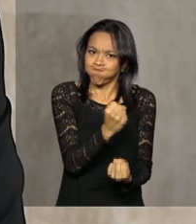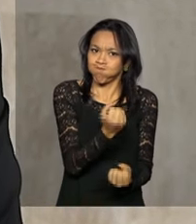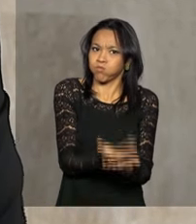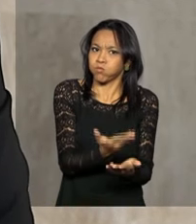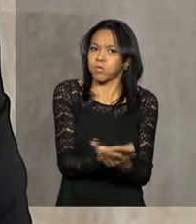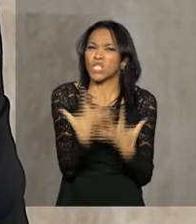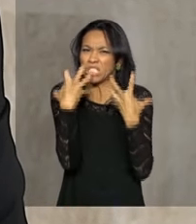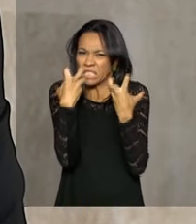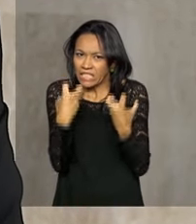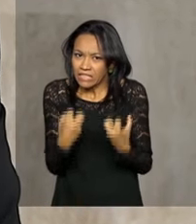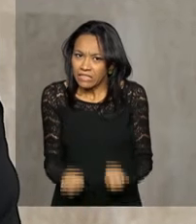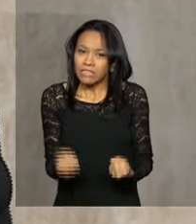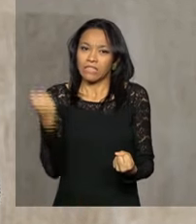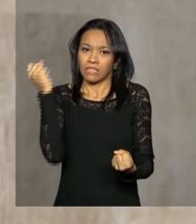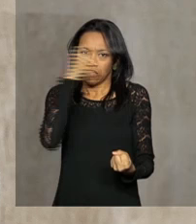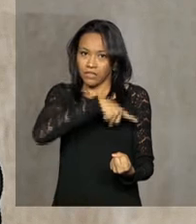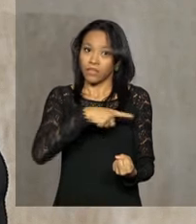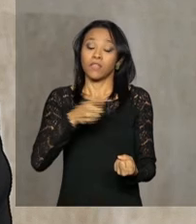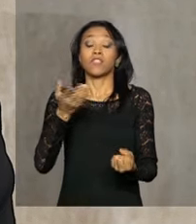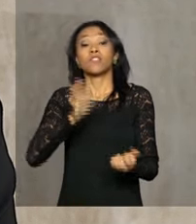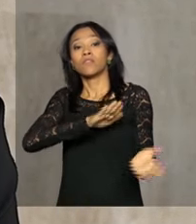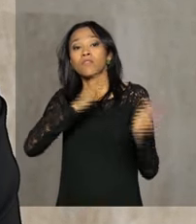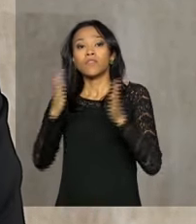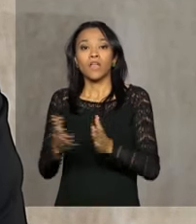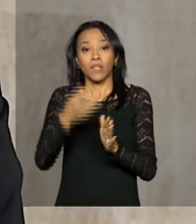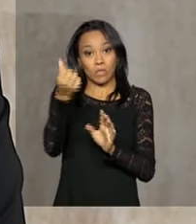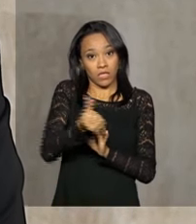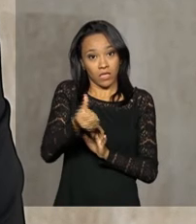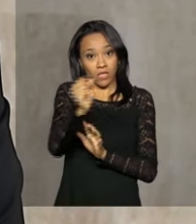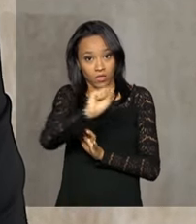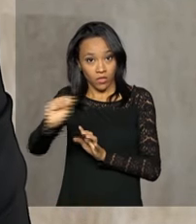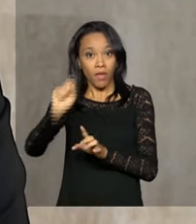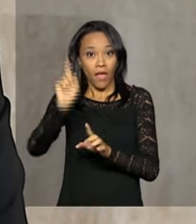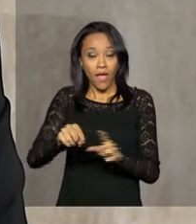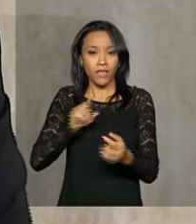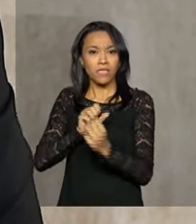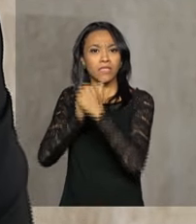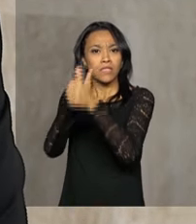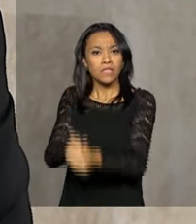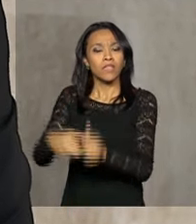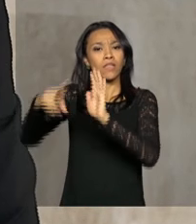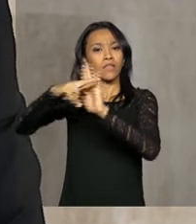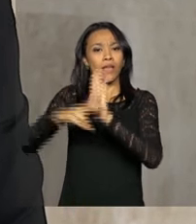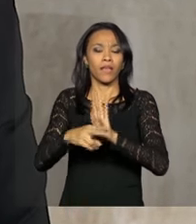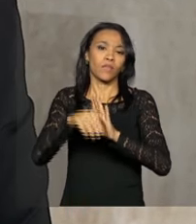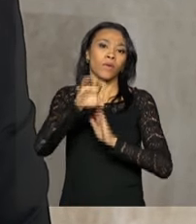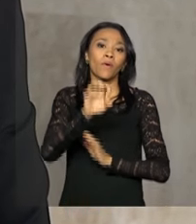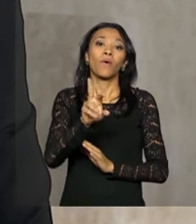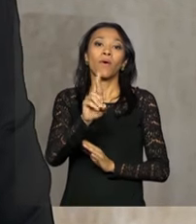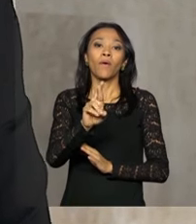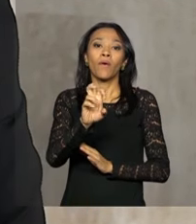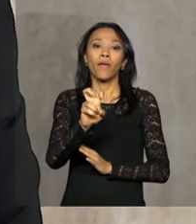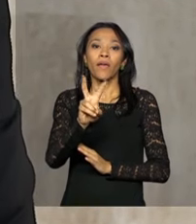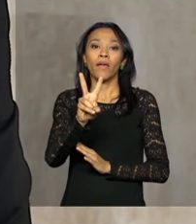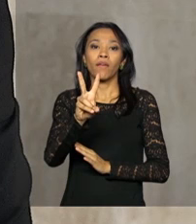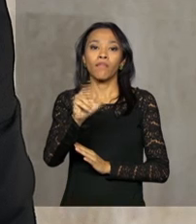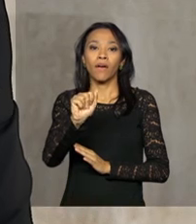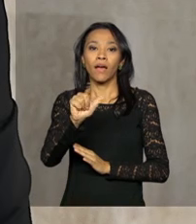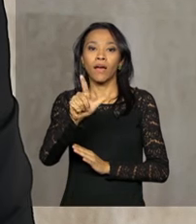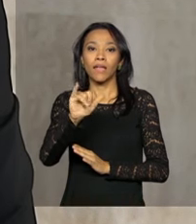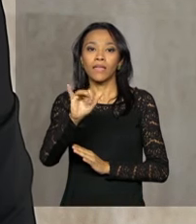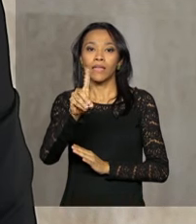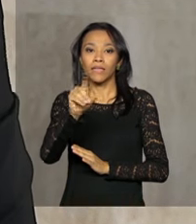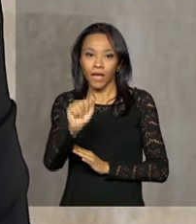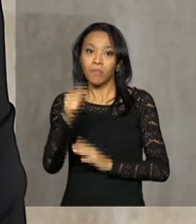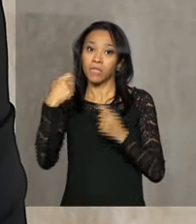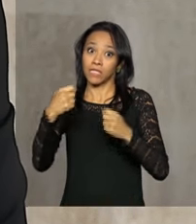dos alunos. Já a avaliação do sexto ano vai seguir o modelo do Revalida e os alunos devem fazer uma nota mínima para poder se